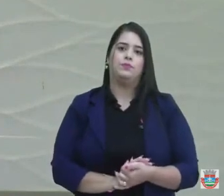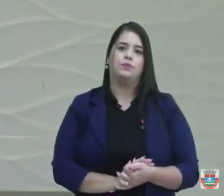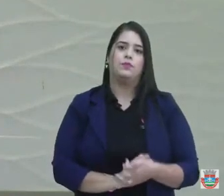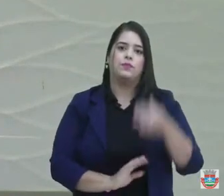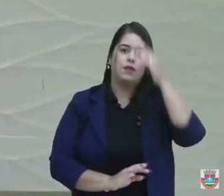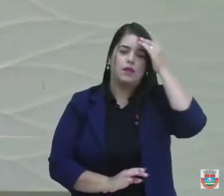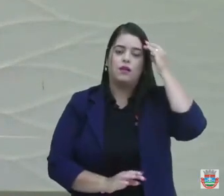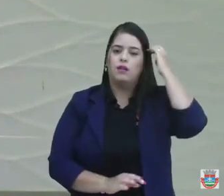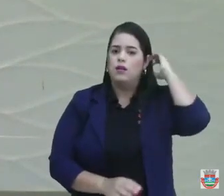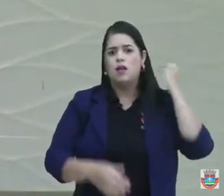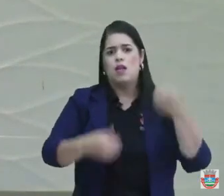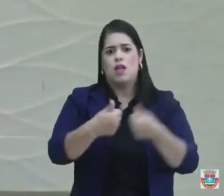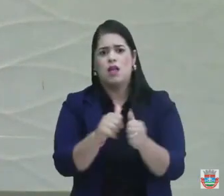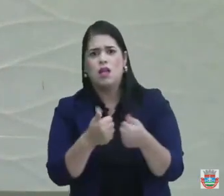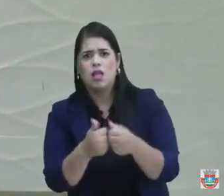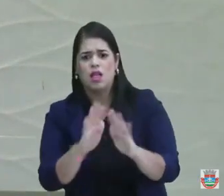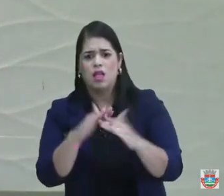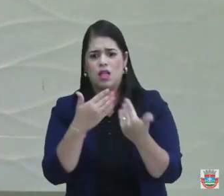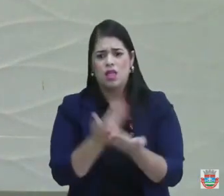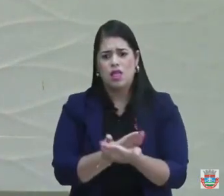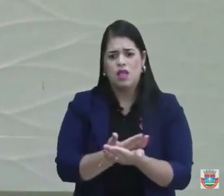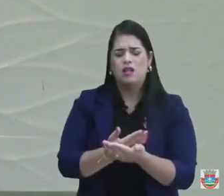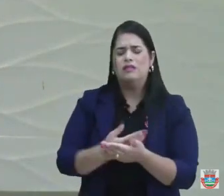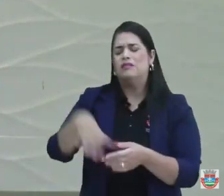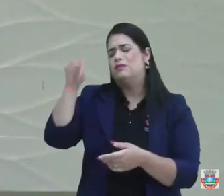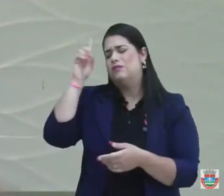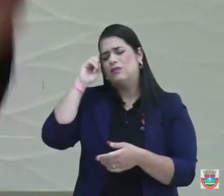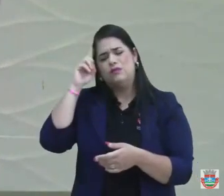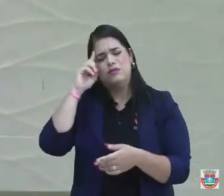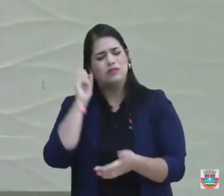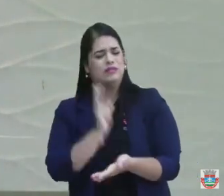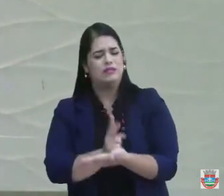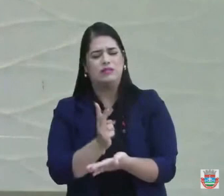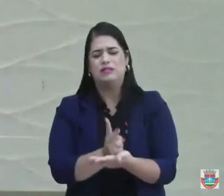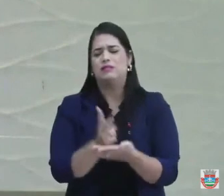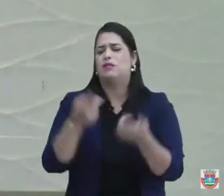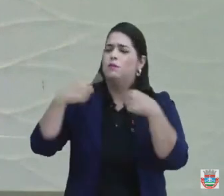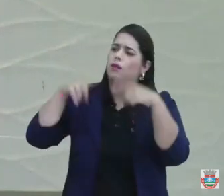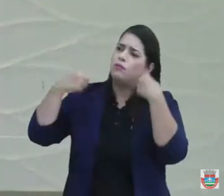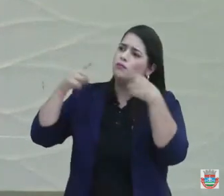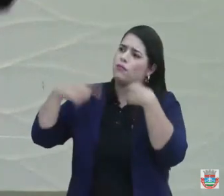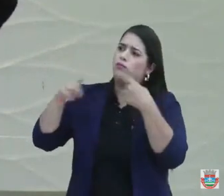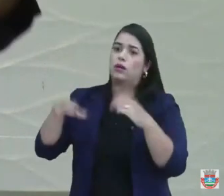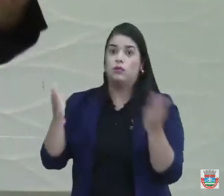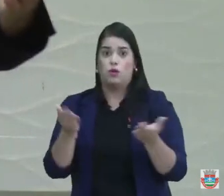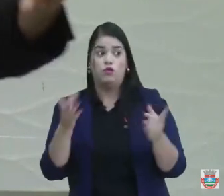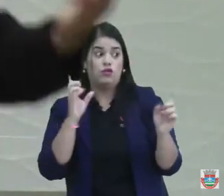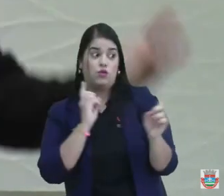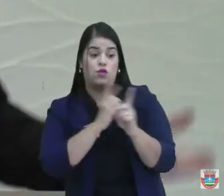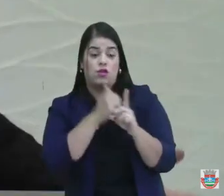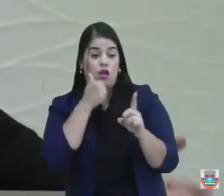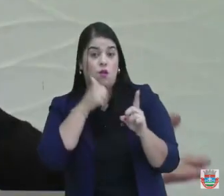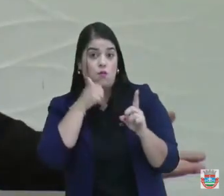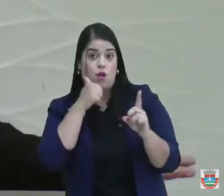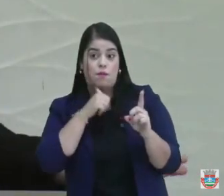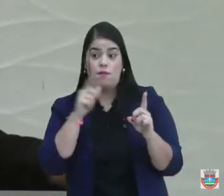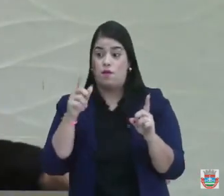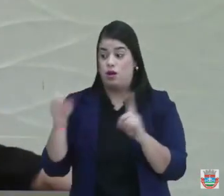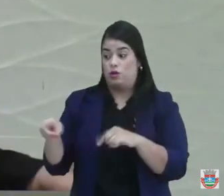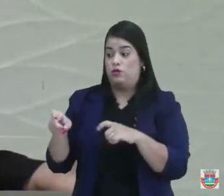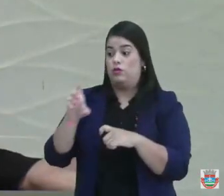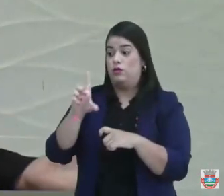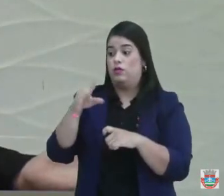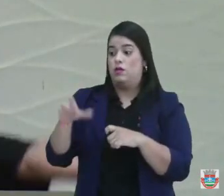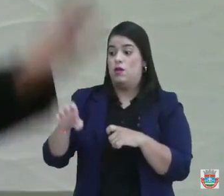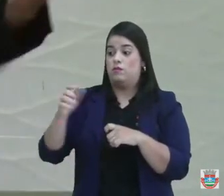Transporte escolar, todo dia uma reclamação. Hoje encontrei uma mãe, dali do Zé Bento, uma mãe, os alunos não vieram para